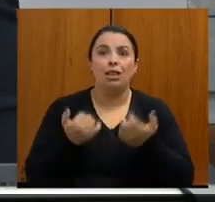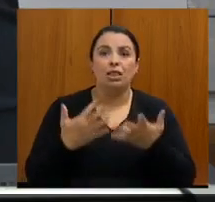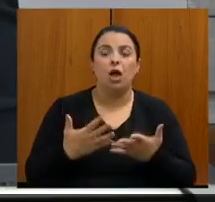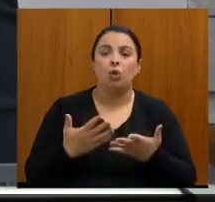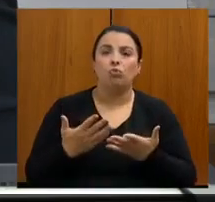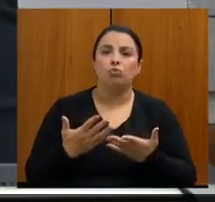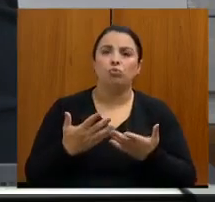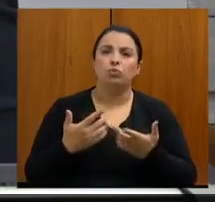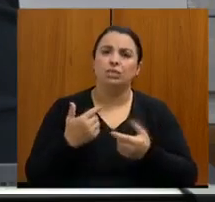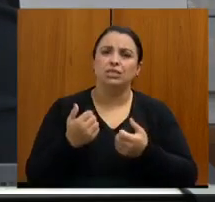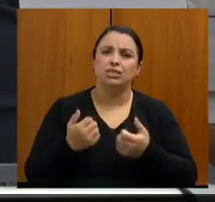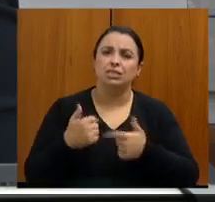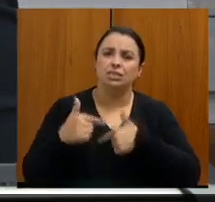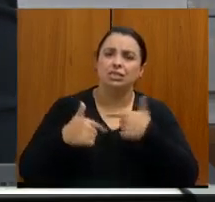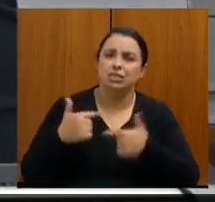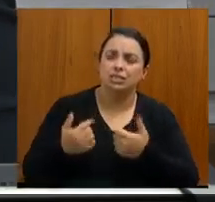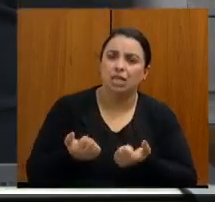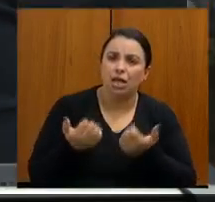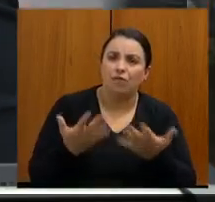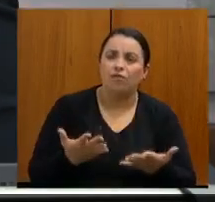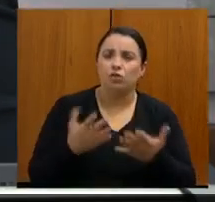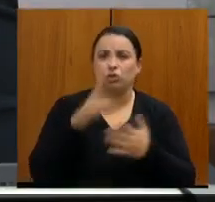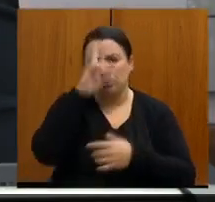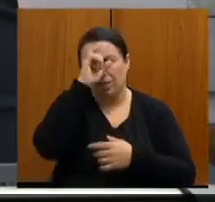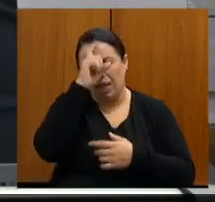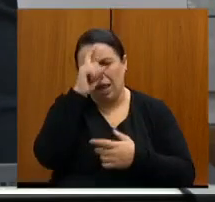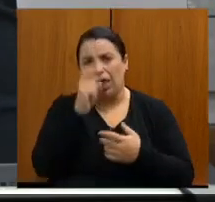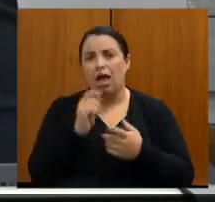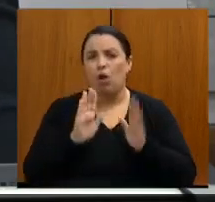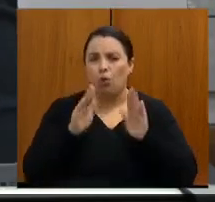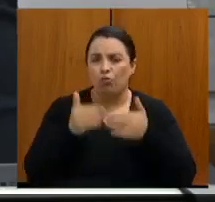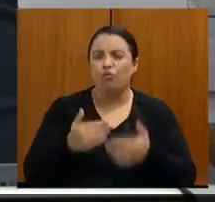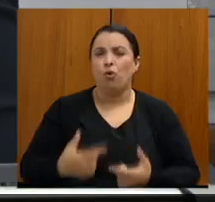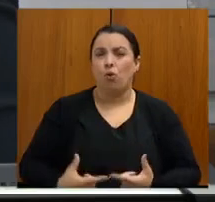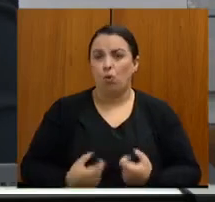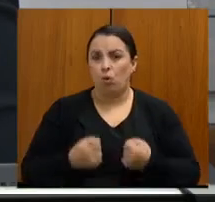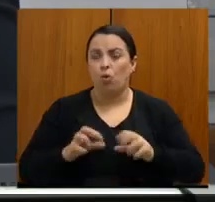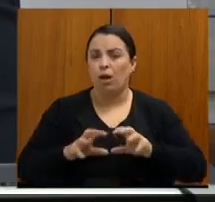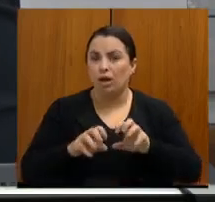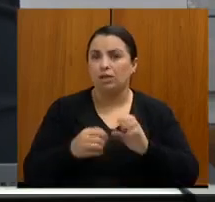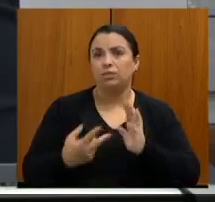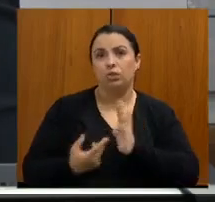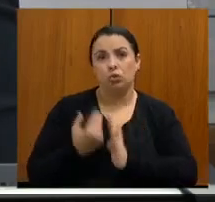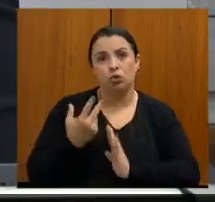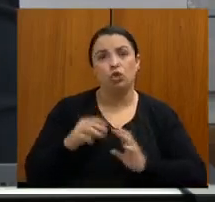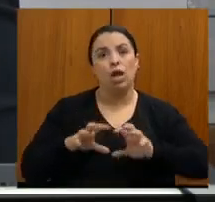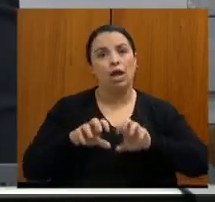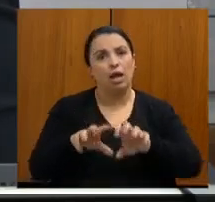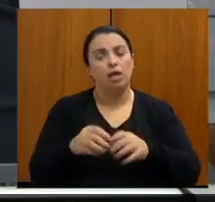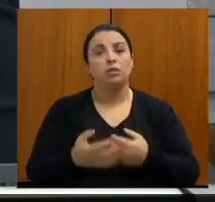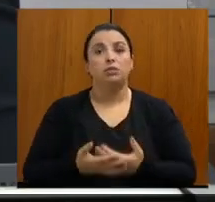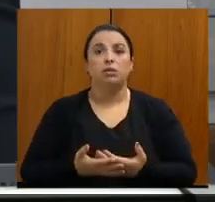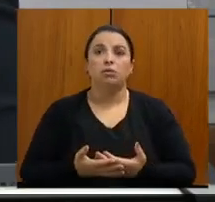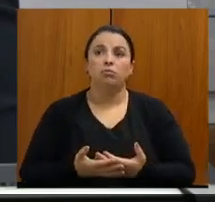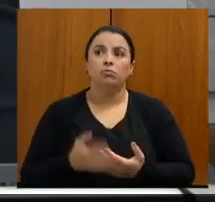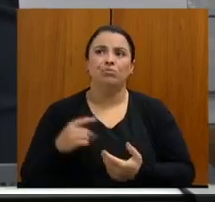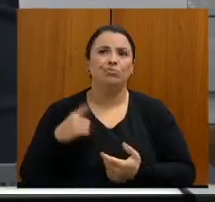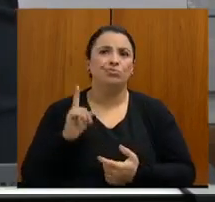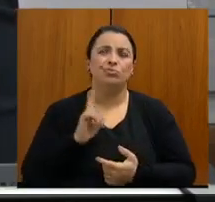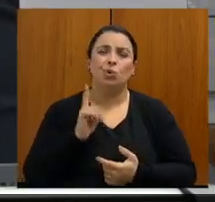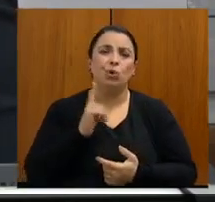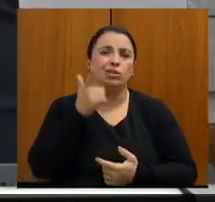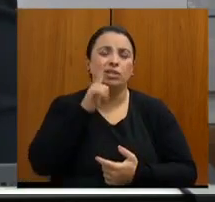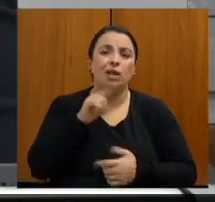gente chama de complexo hospitalar e oncologia, que façam pelo menos cirurgia oncológica, a gente não vai conseguir dar maior